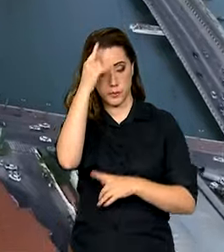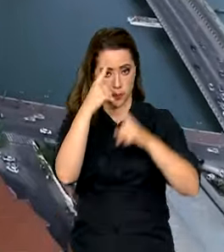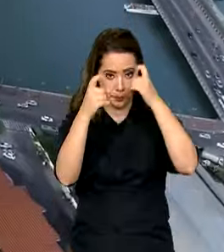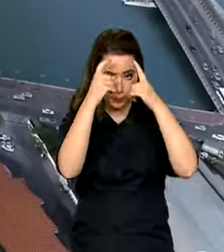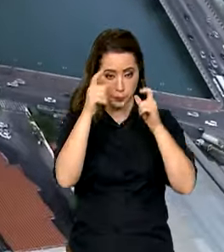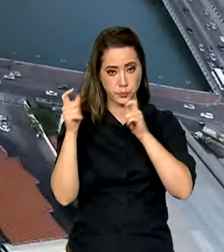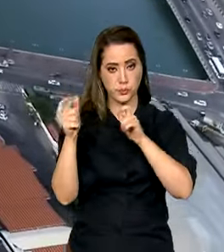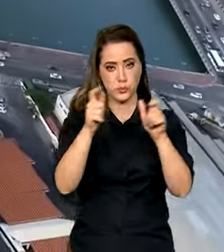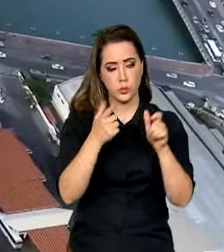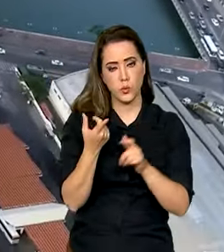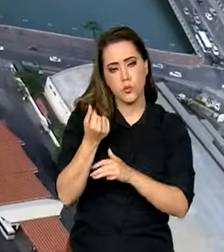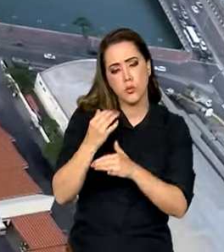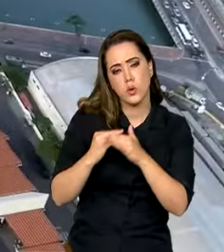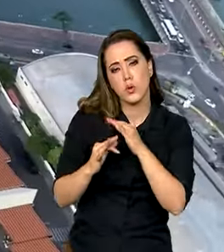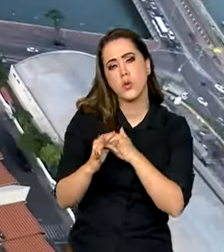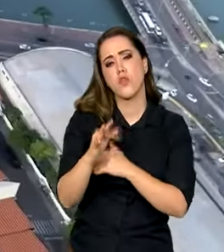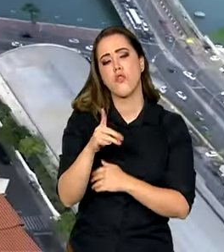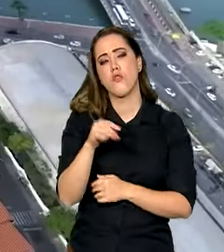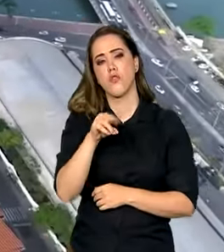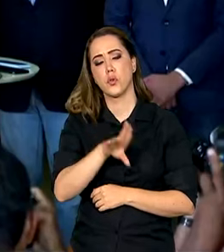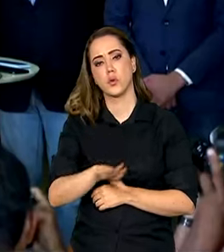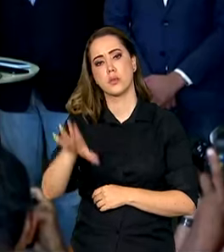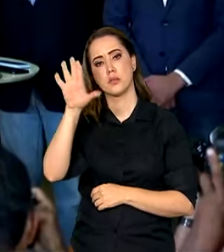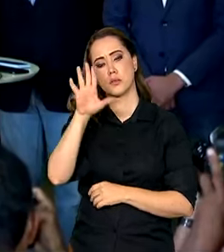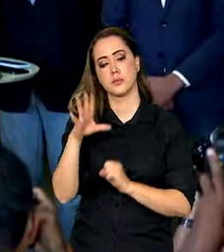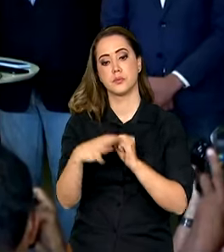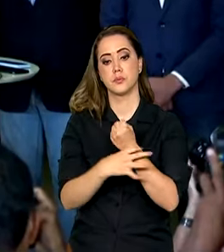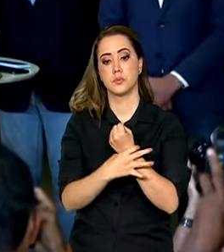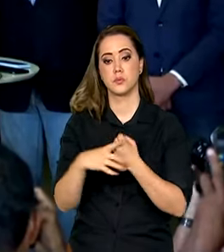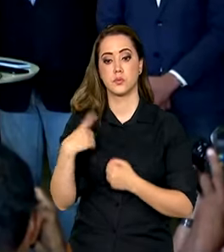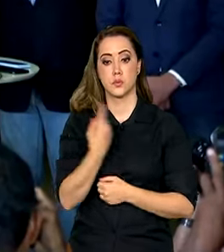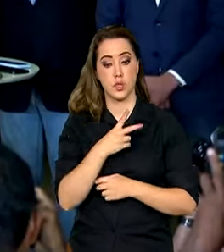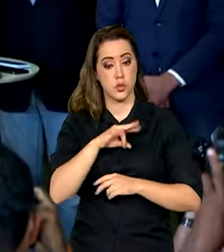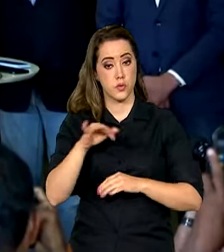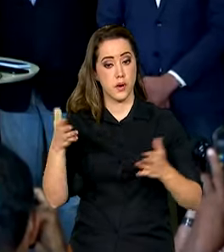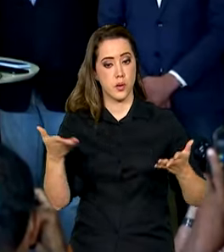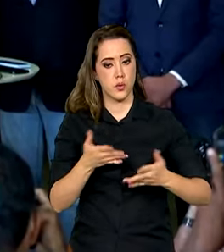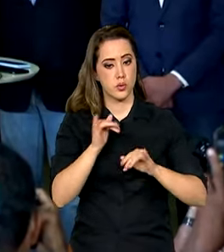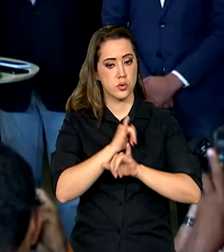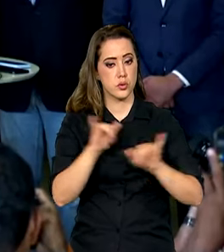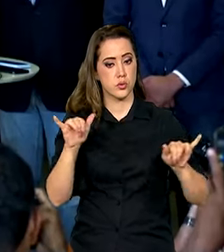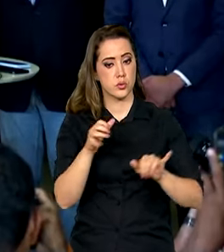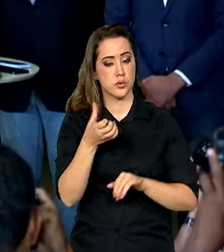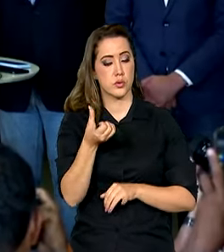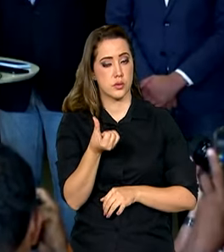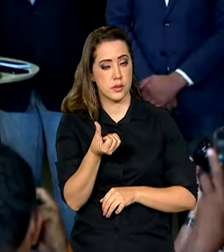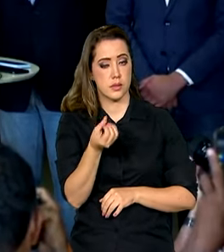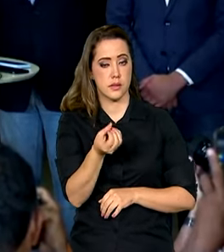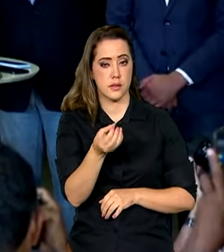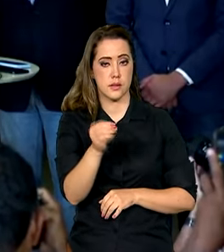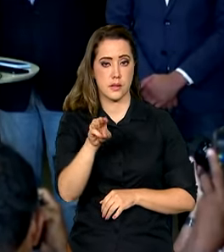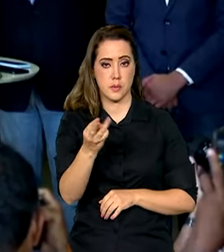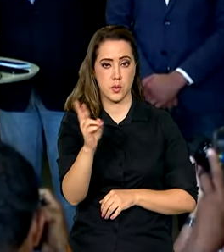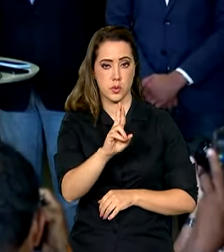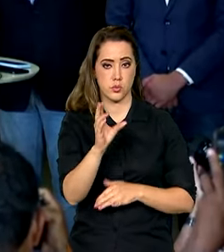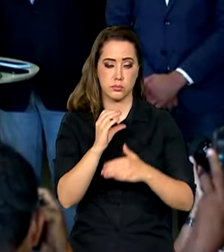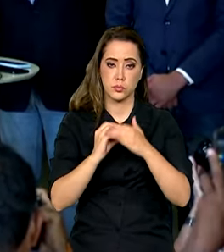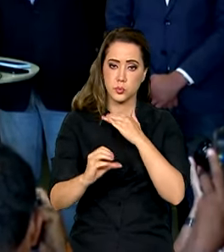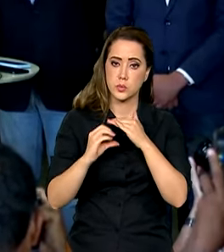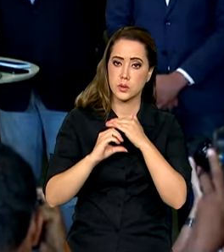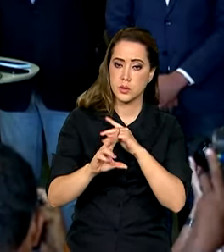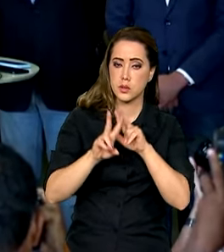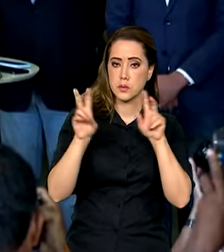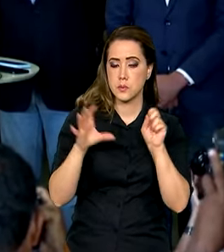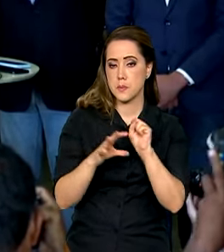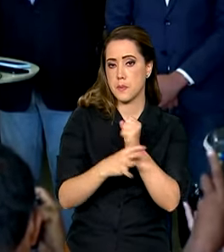A verba vem do Fundo Nacional de Segurança Pública. E nós vamos hoje anunciar mais 160 milhões de reais de investimentos na